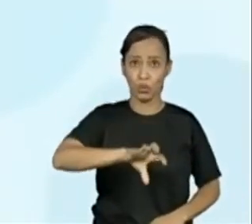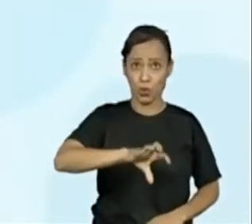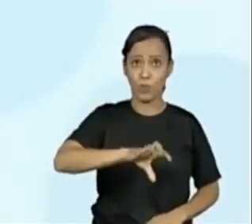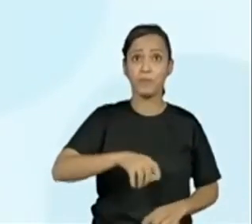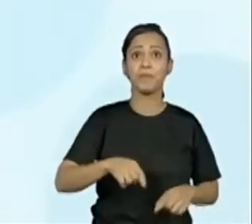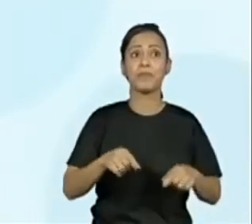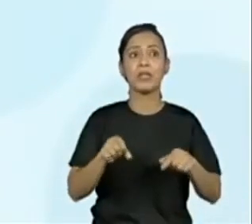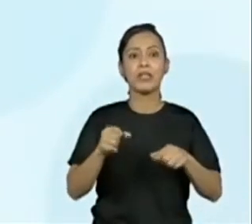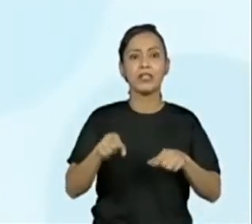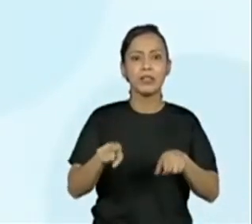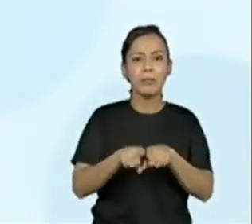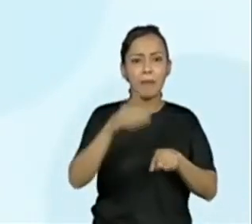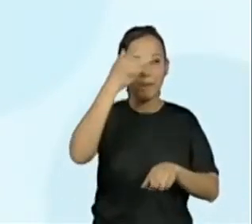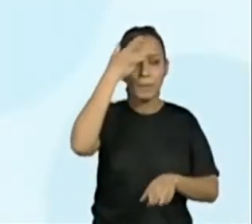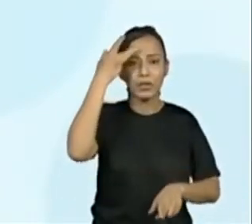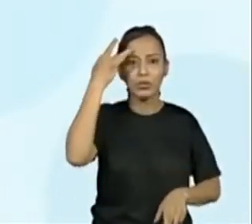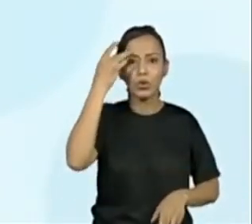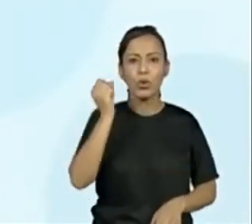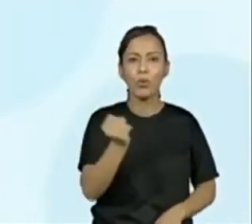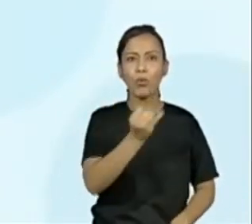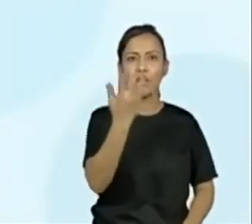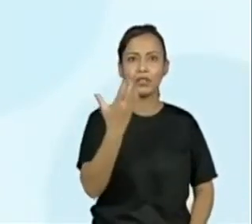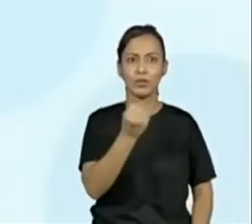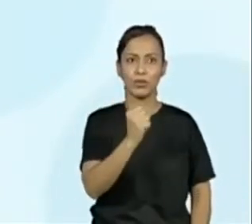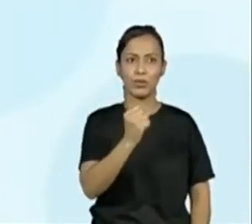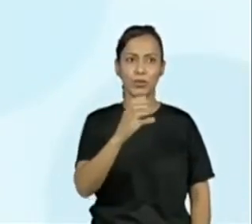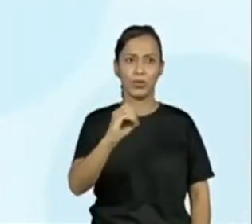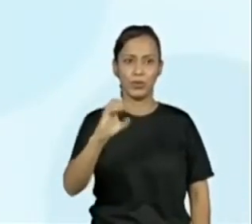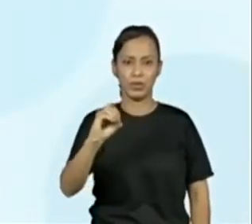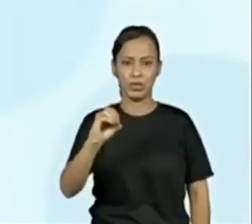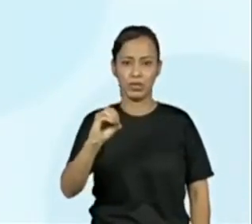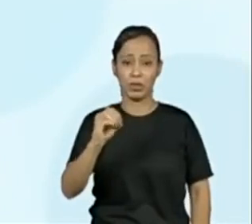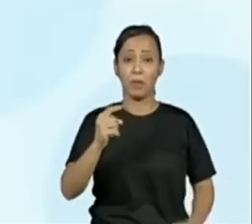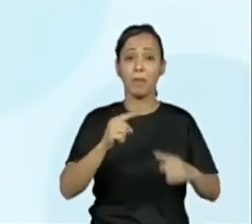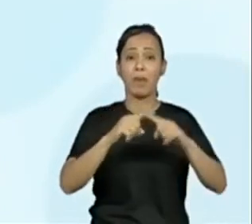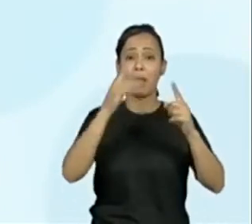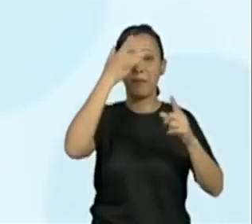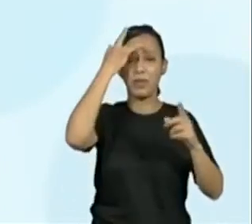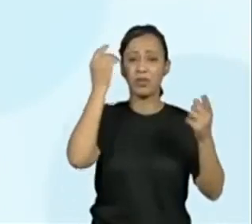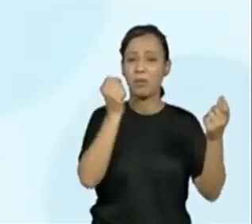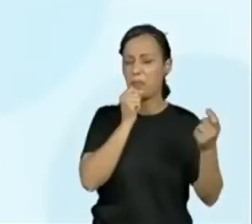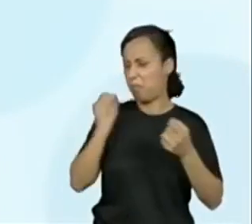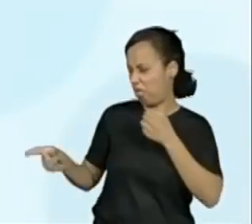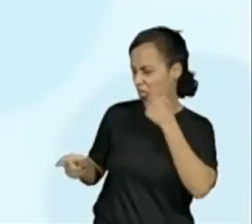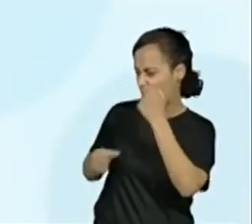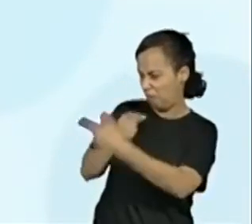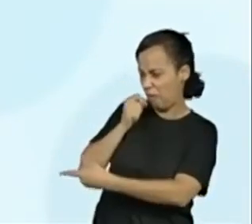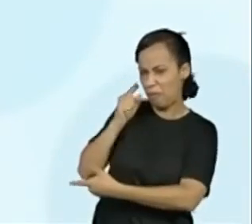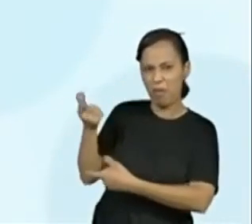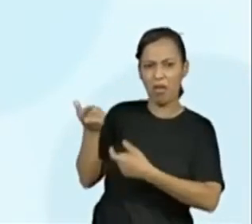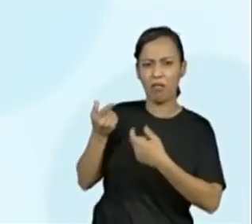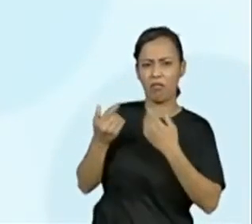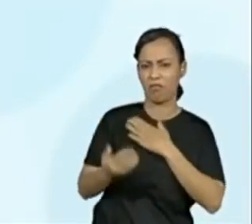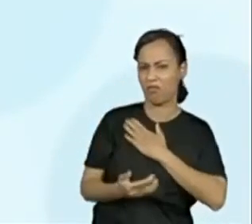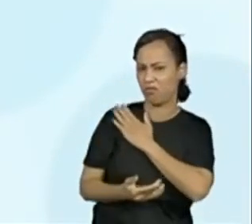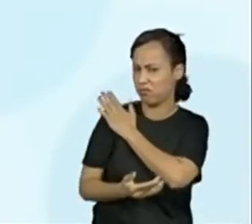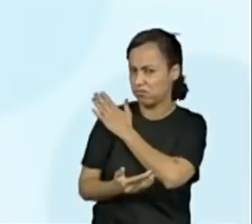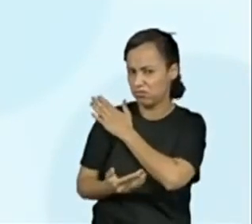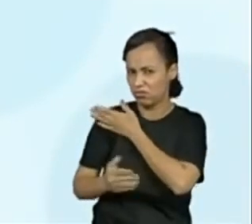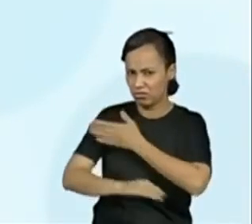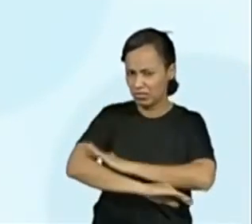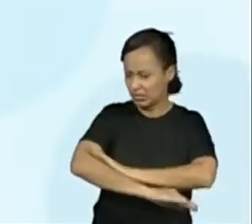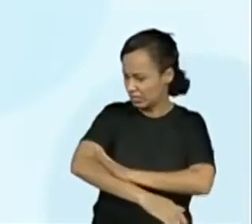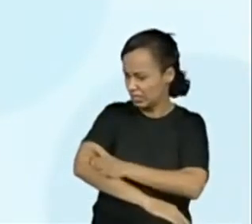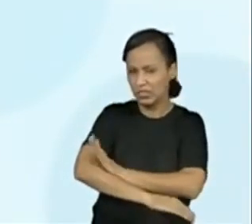seguidores, porque ele foi vítima, agora ficou claro, dos ataques racistas. Olha quantas informações